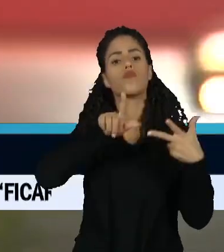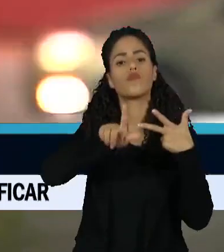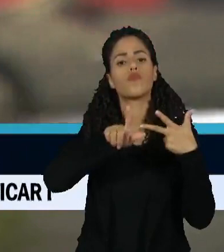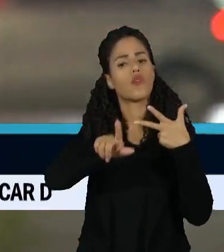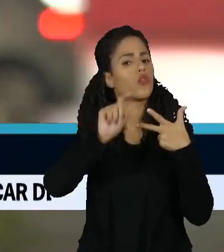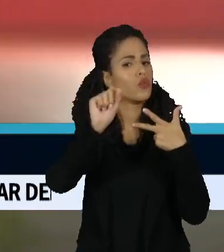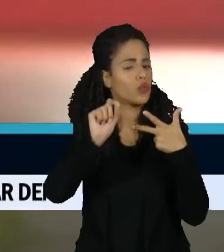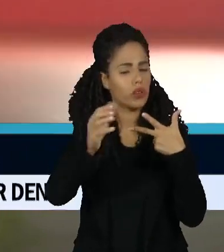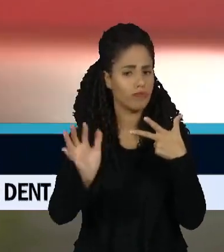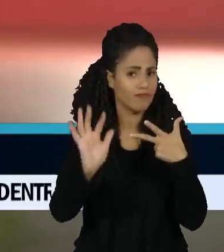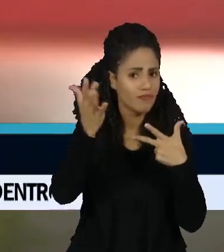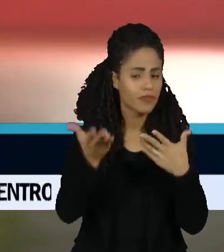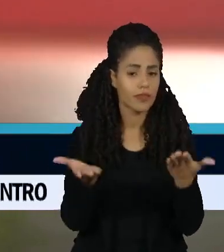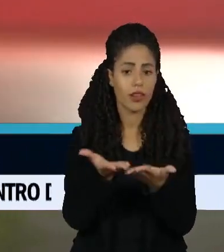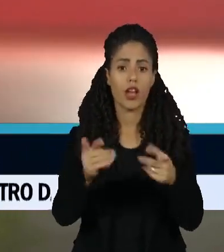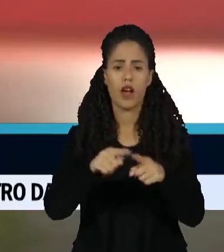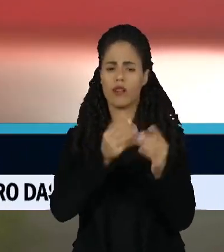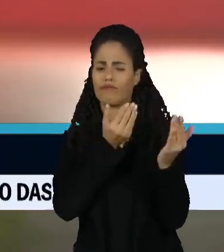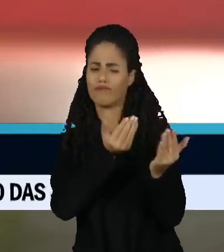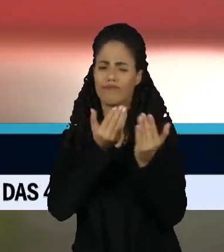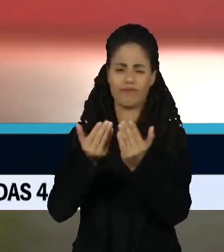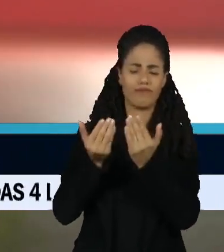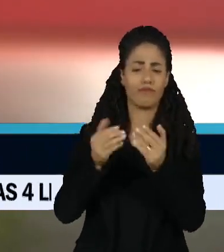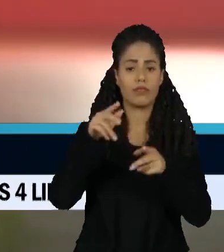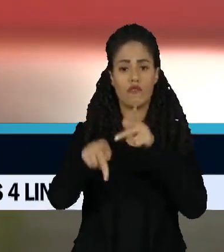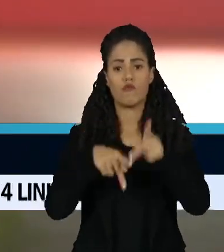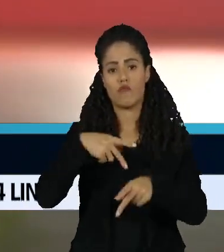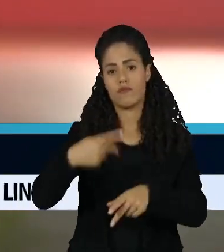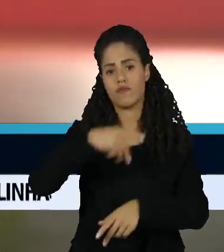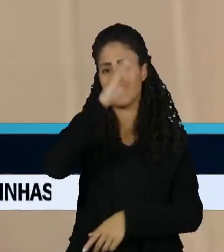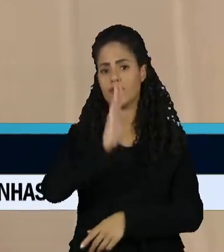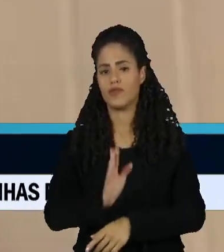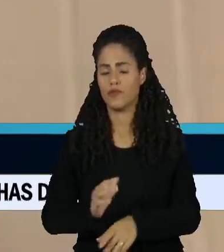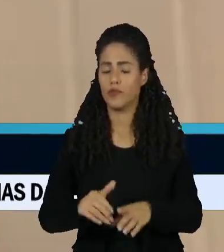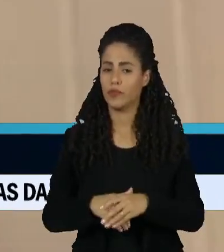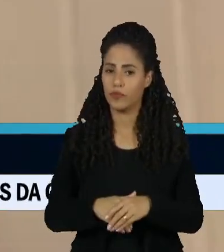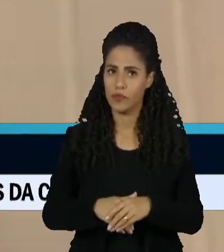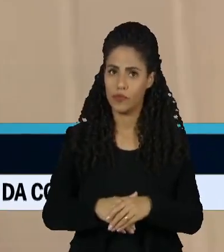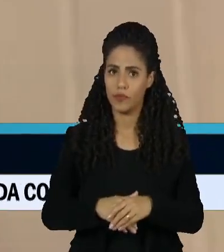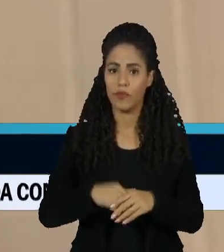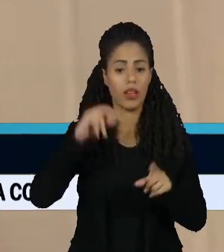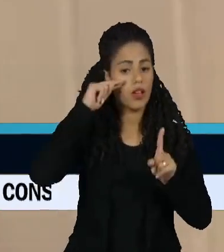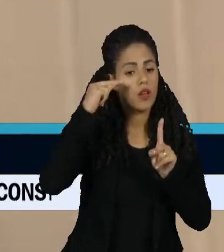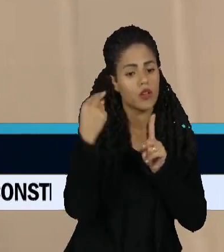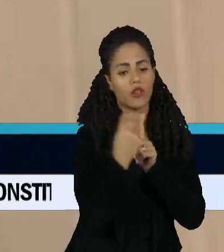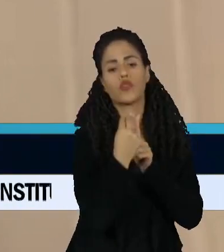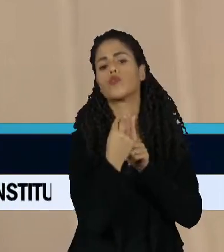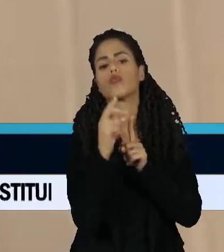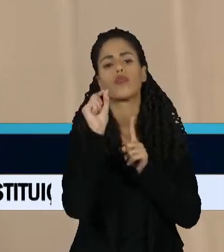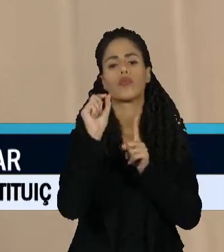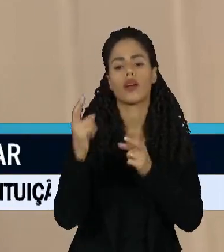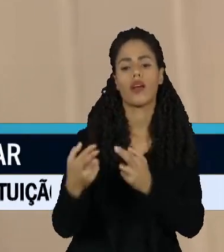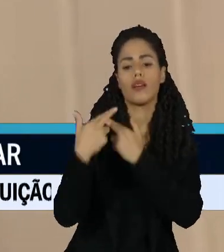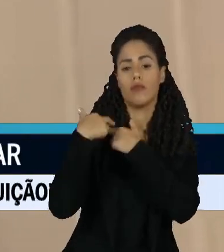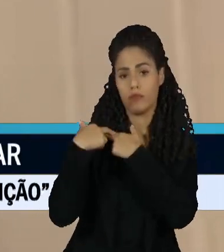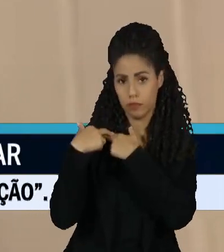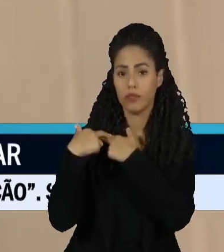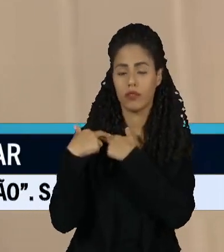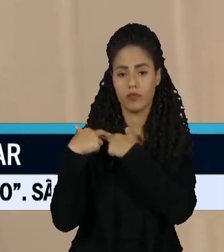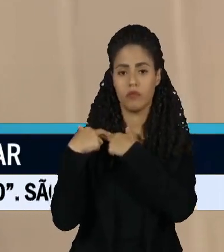perder ainda mais a confiança da população brasileira. Do ponto de vista de responsabilização,